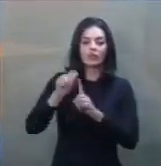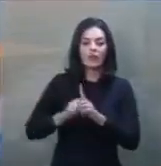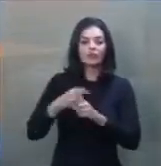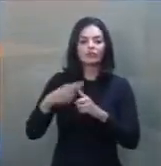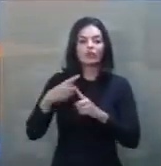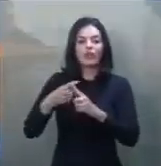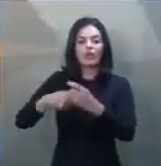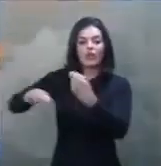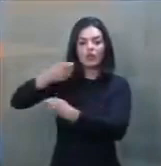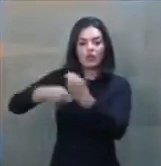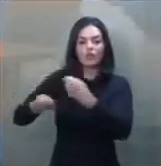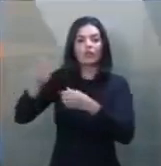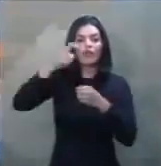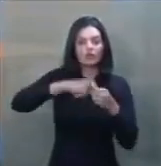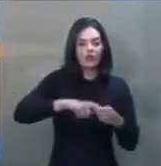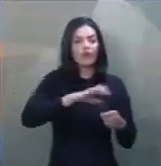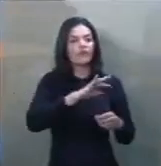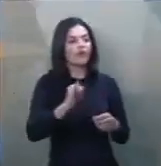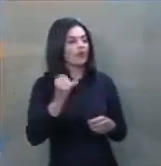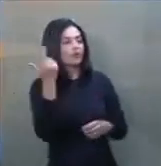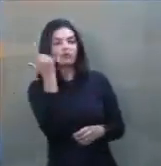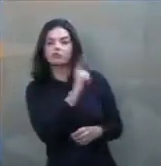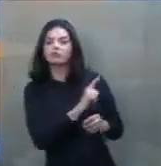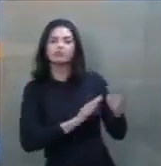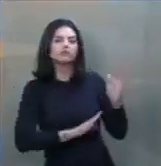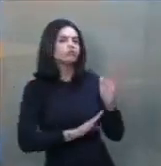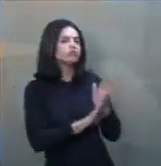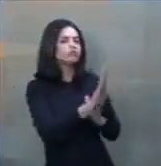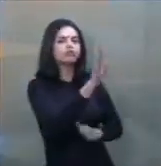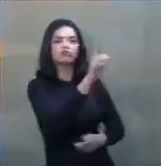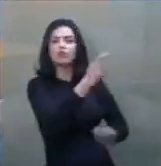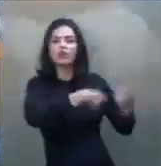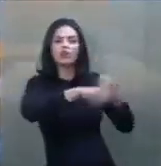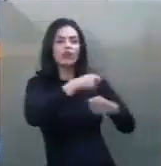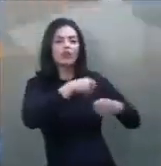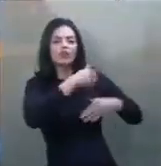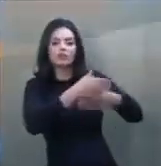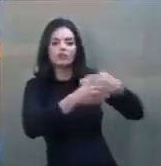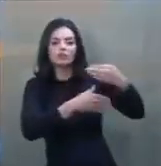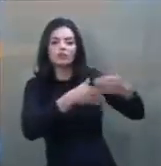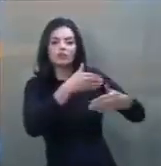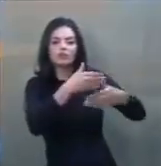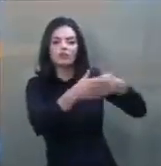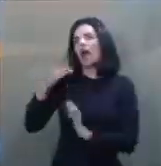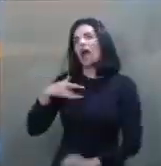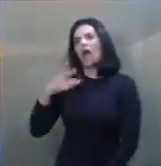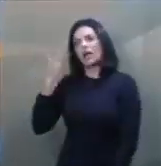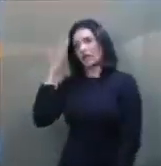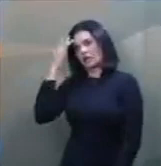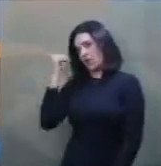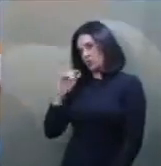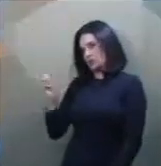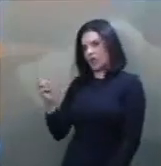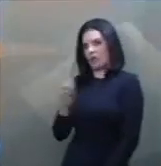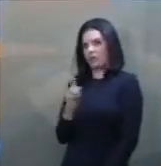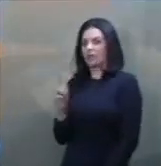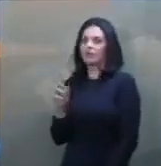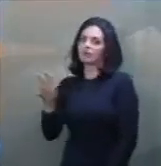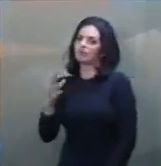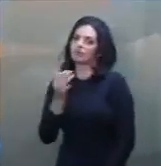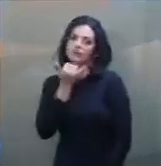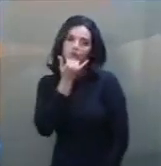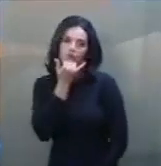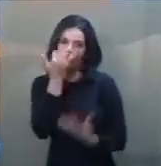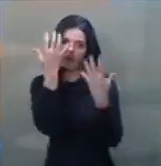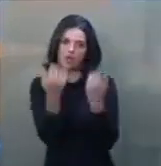retomar e vai ligar seus motores, suas turbinas, suas economias gradualmente, cada uma na sua parte do mundo. Porque isso retira,